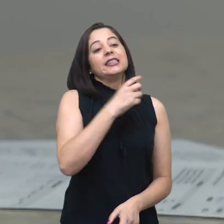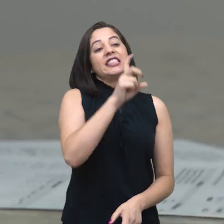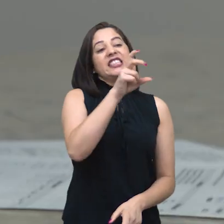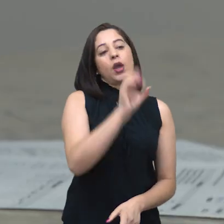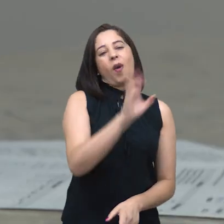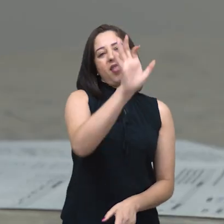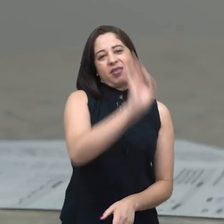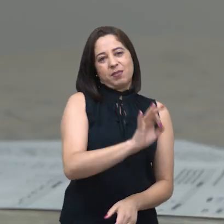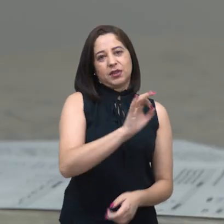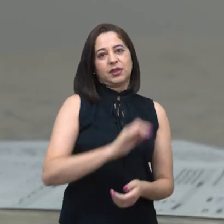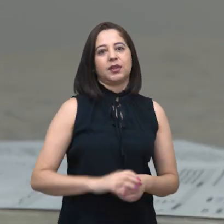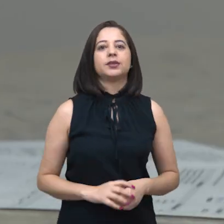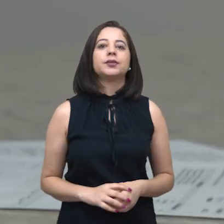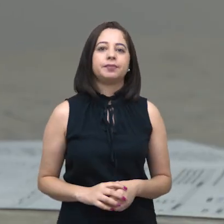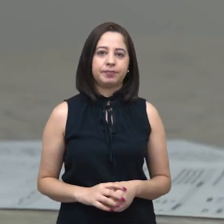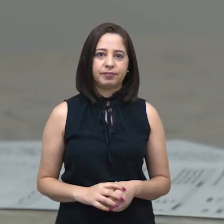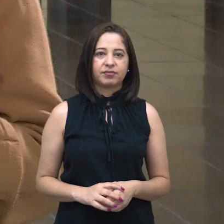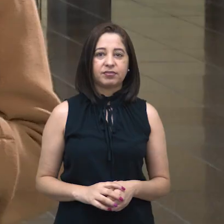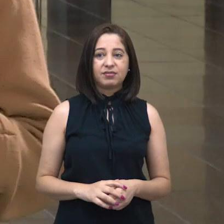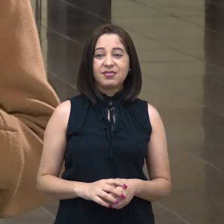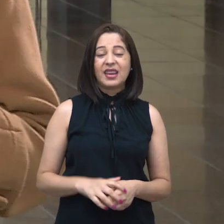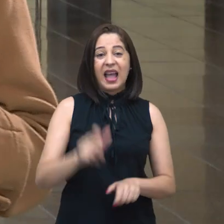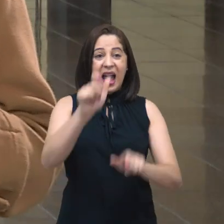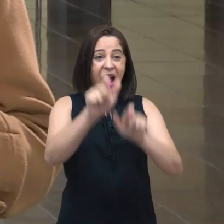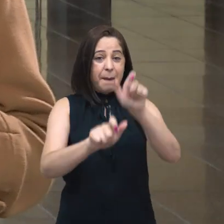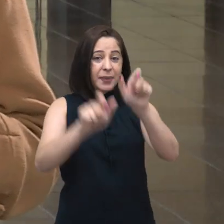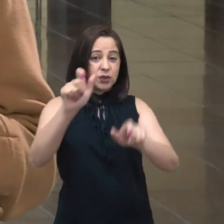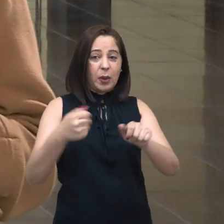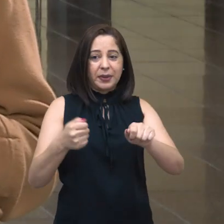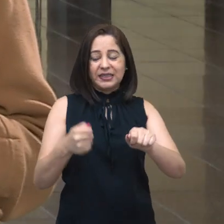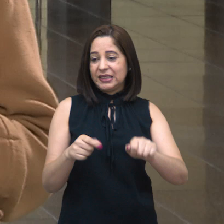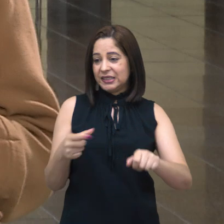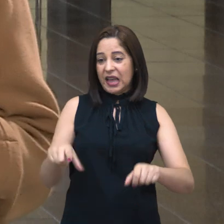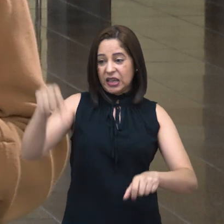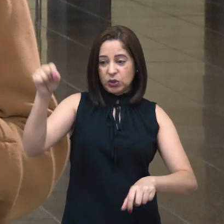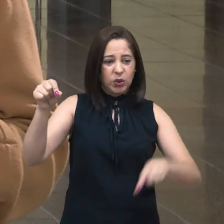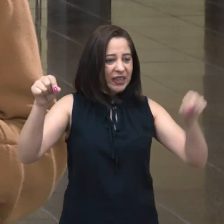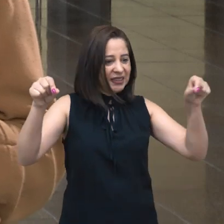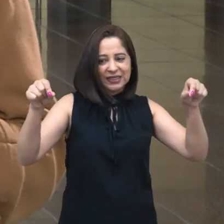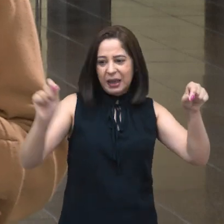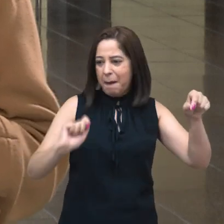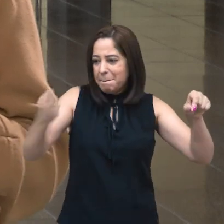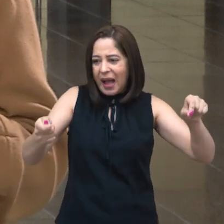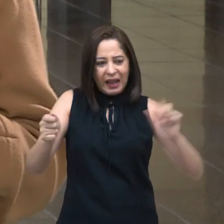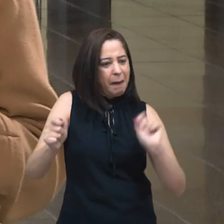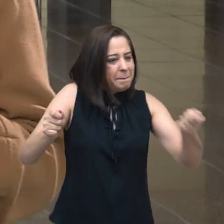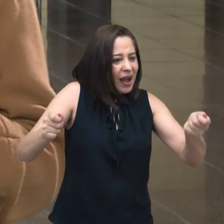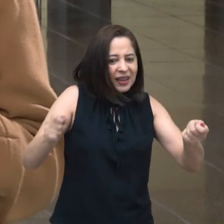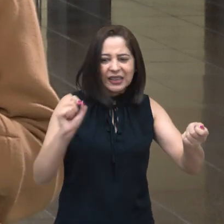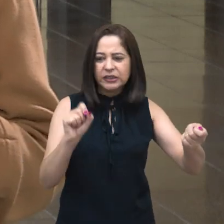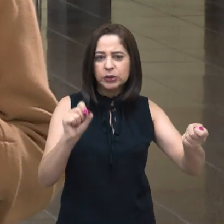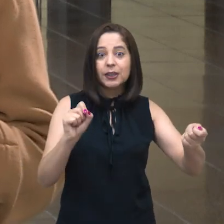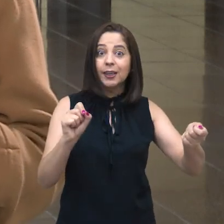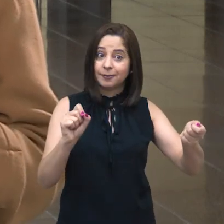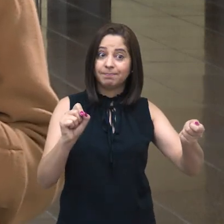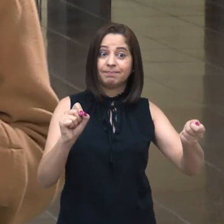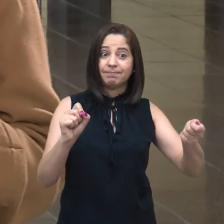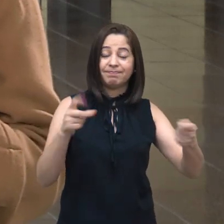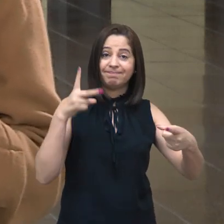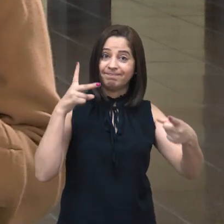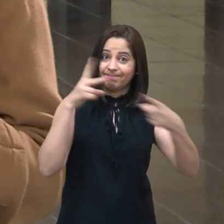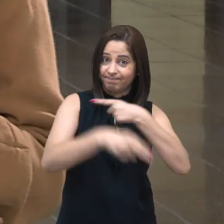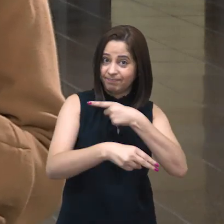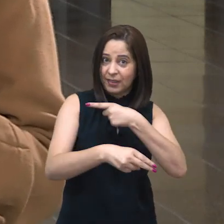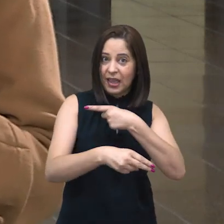50% do orçamento familiar. E quem precisa escolher o que pagar também convive com o fantasma do corte. As